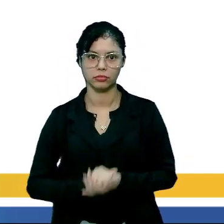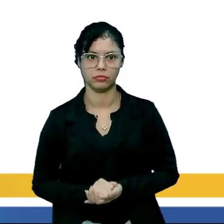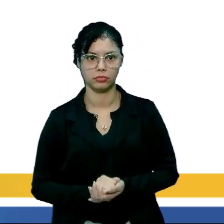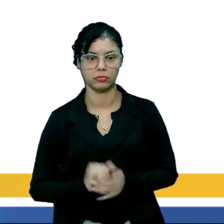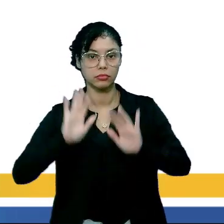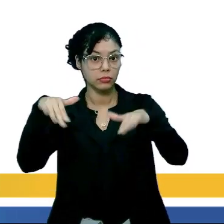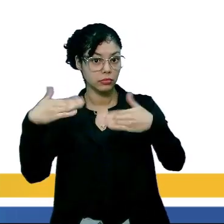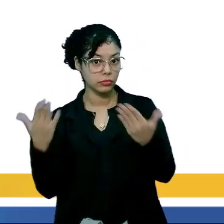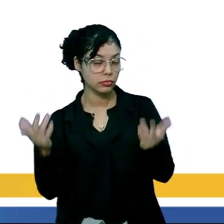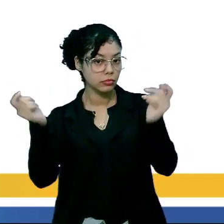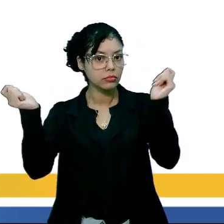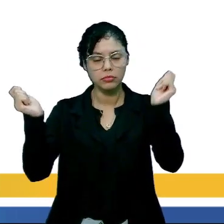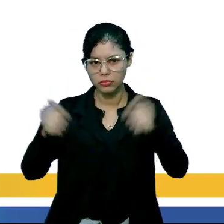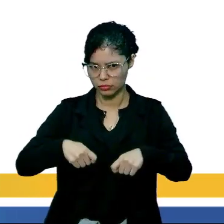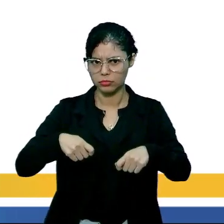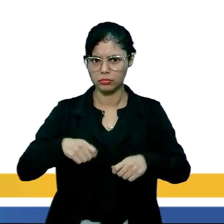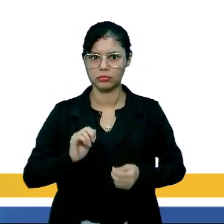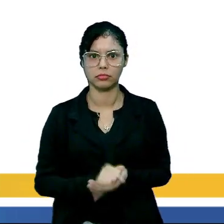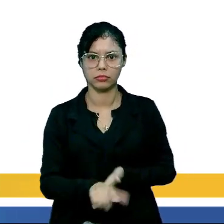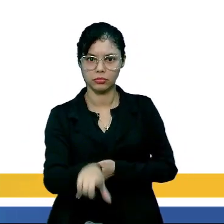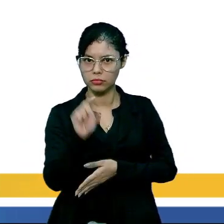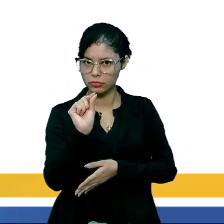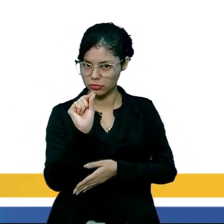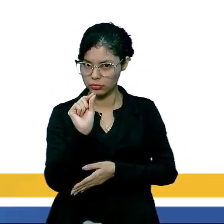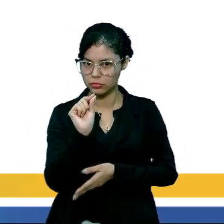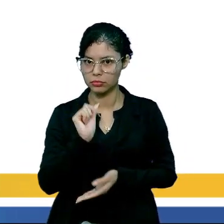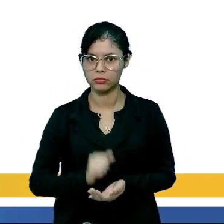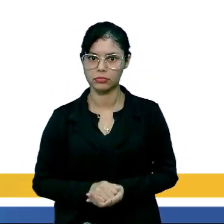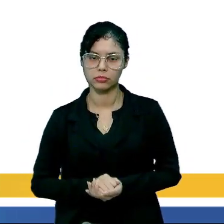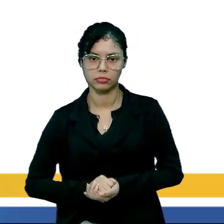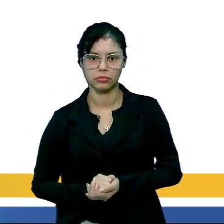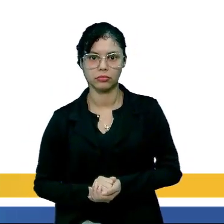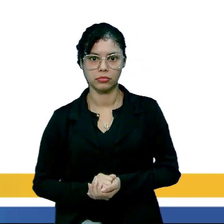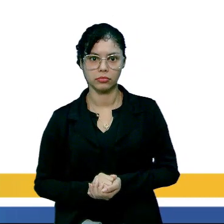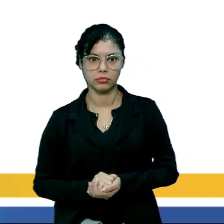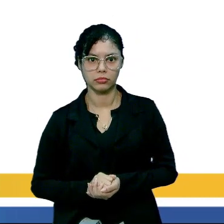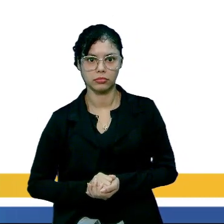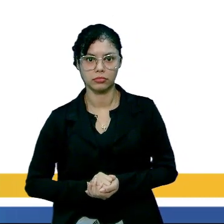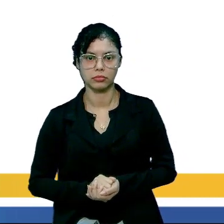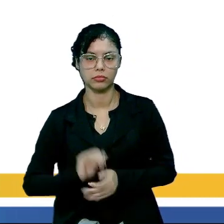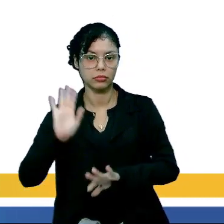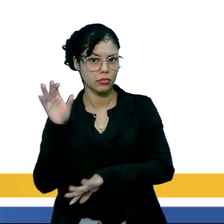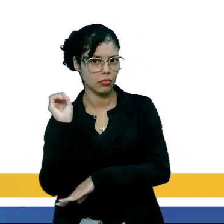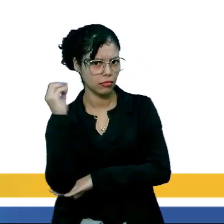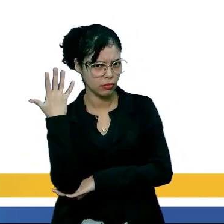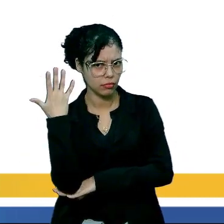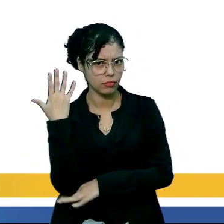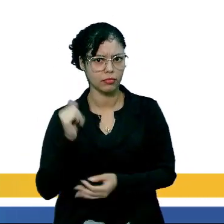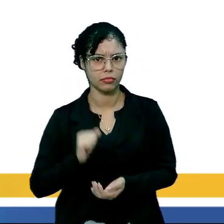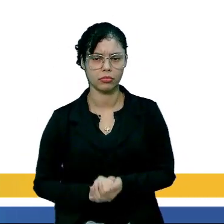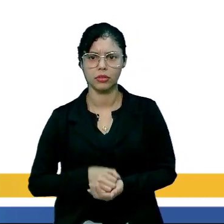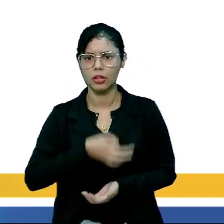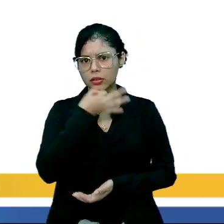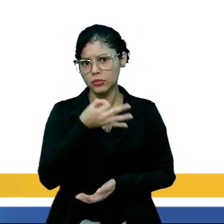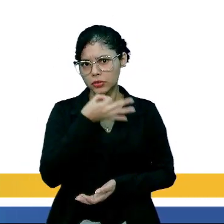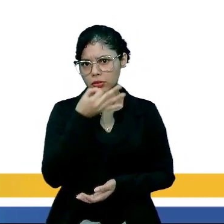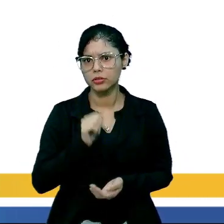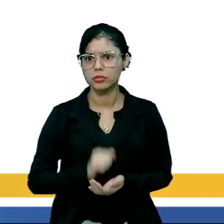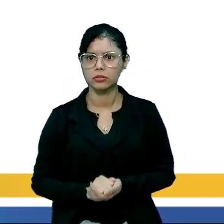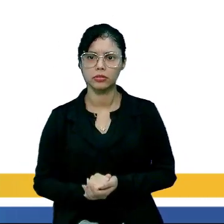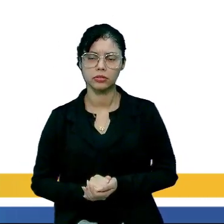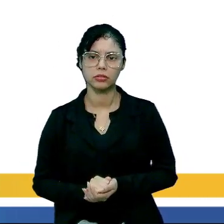a respeito, qual é a probabilidade de se escolher ao acaso